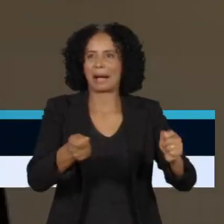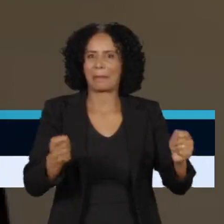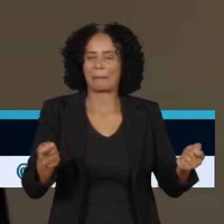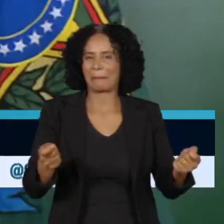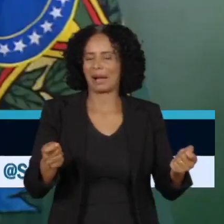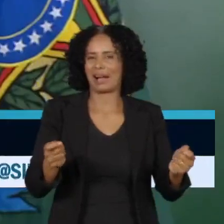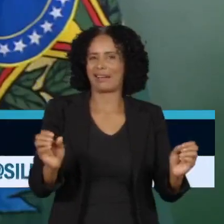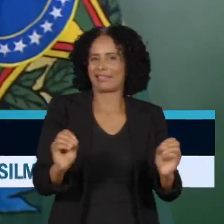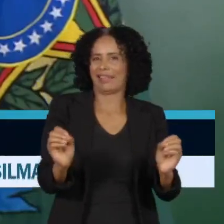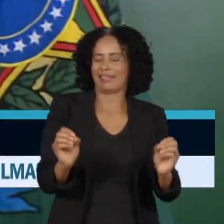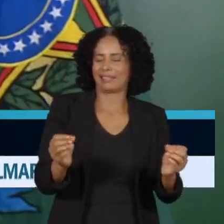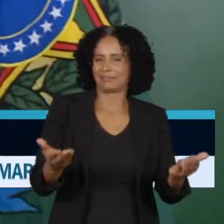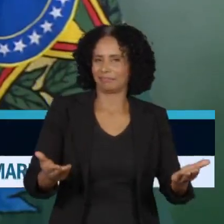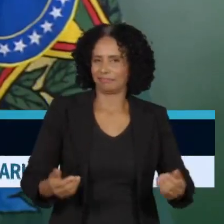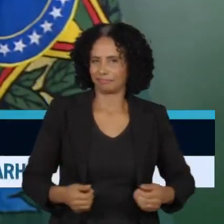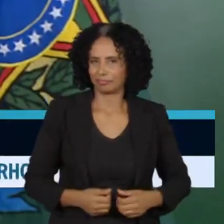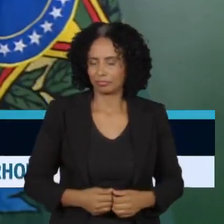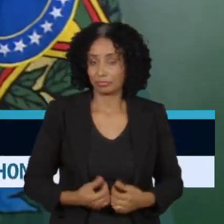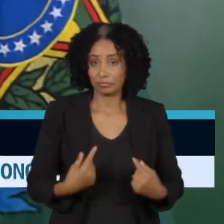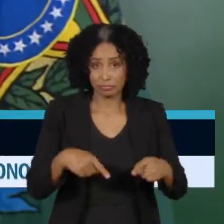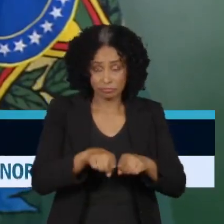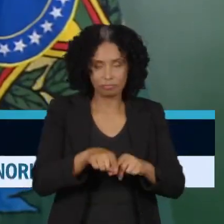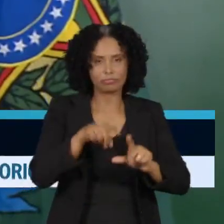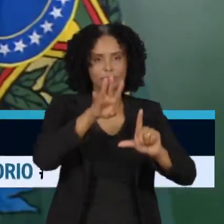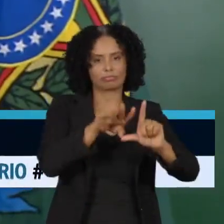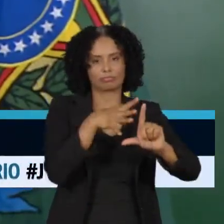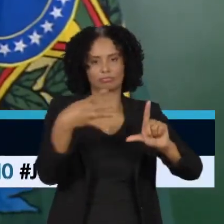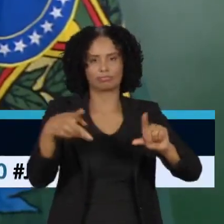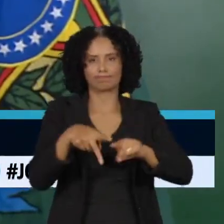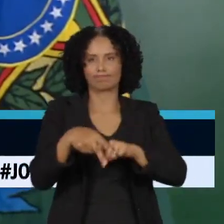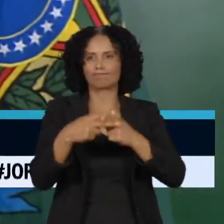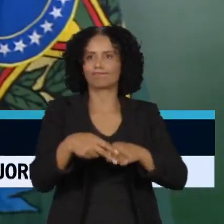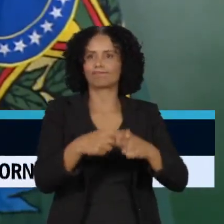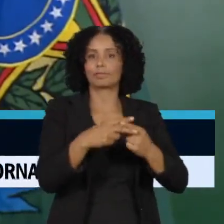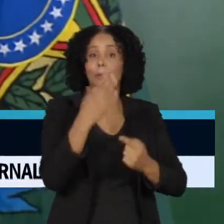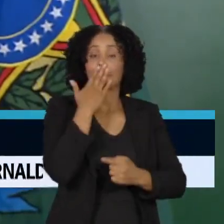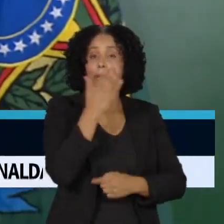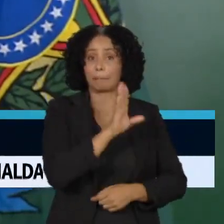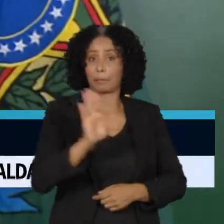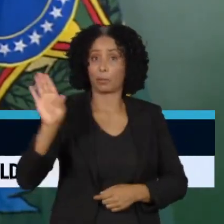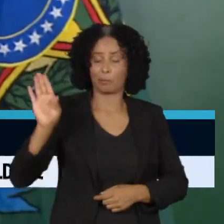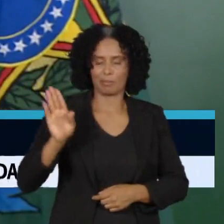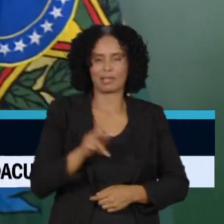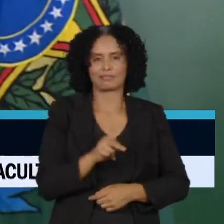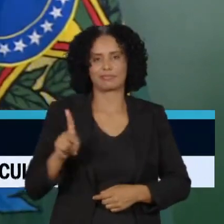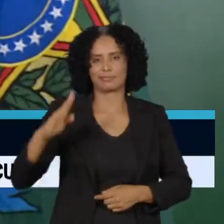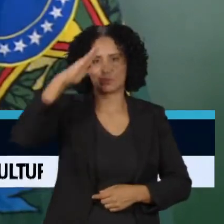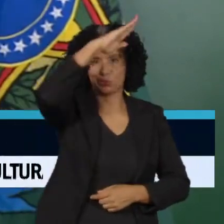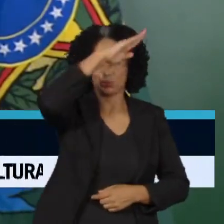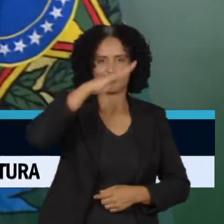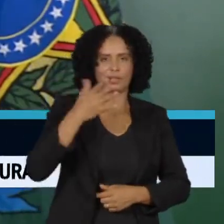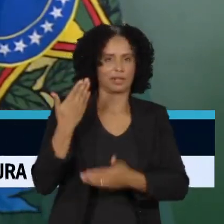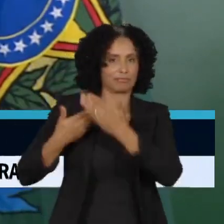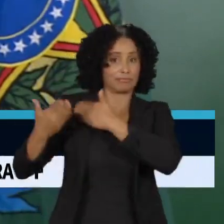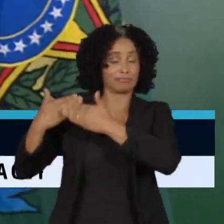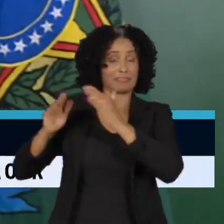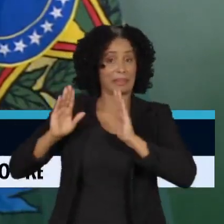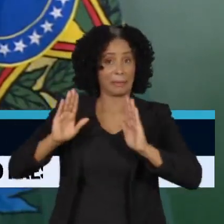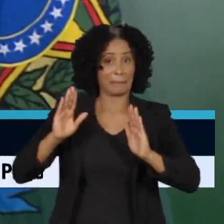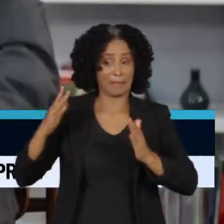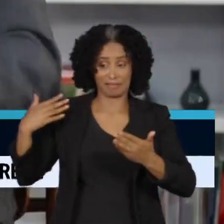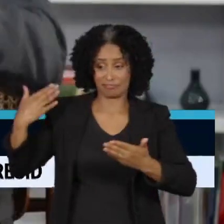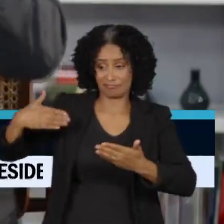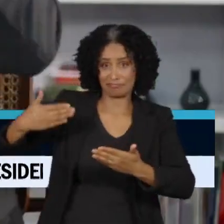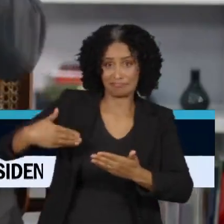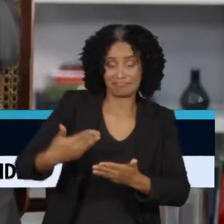imposto. A correção de tabela do IR foi promessa de campanha do ex-presidente Jair Bolsonaro, mas não saiu